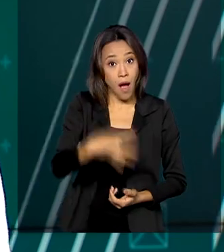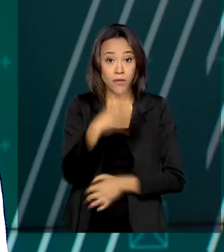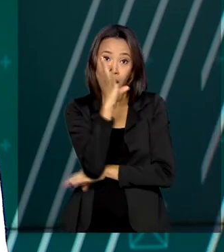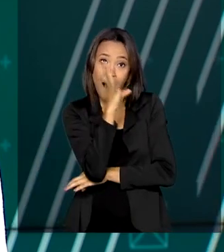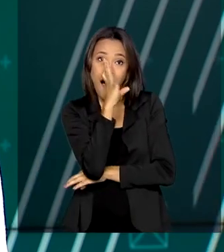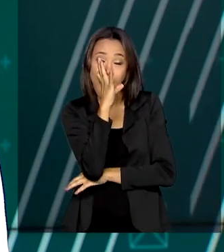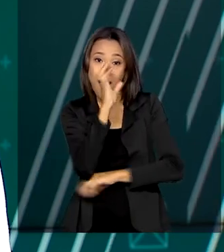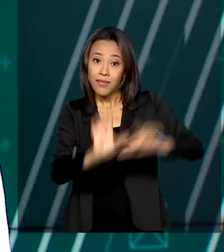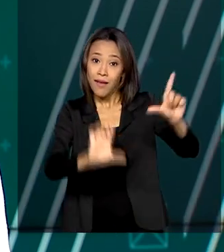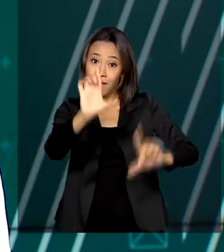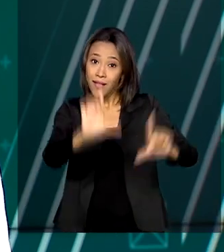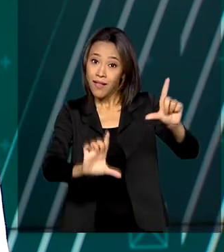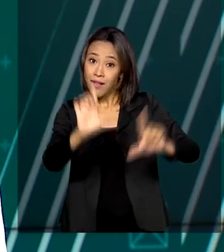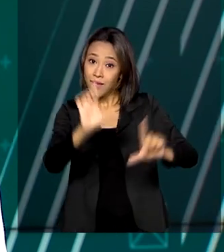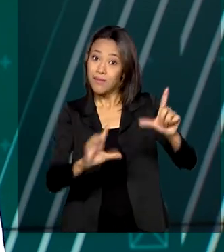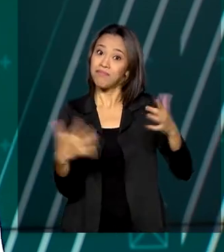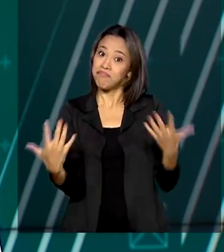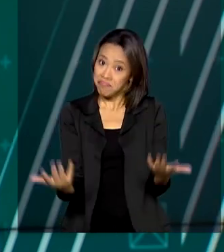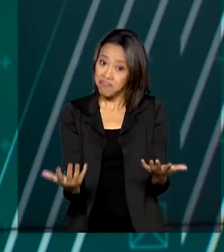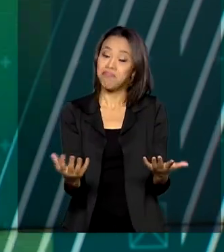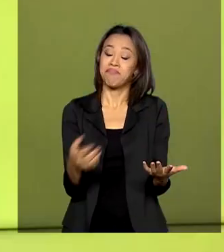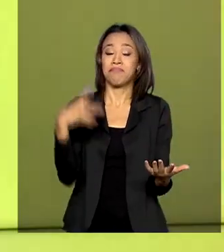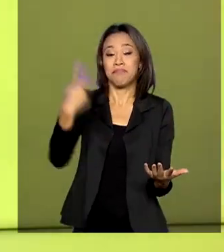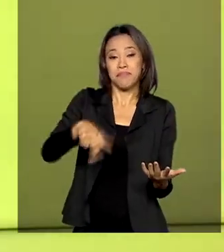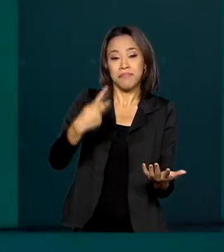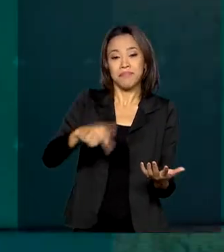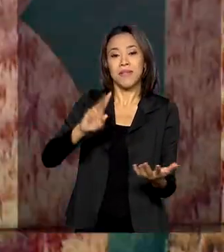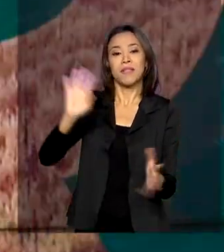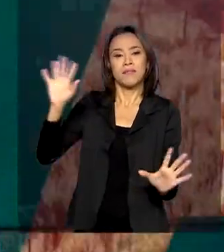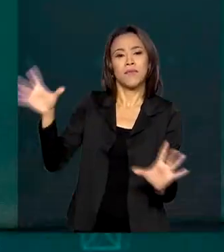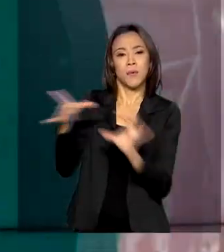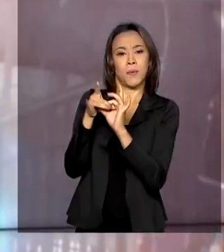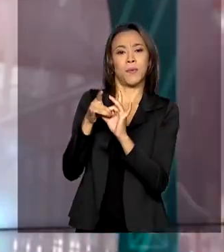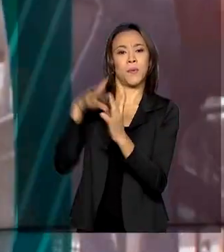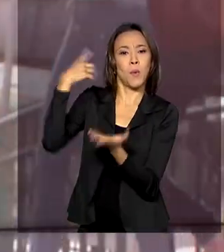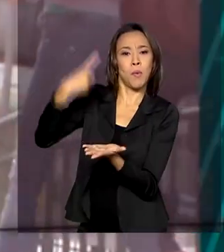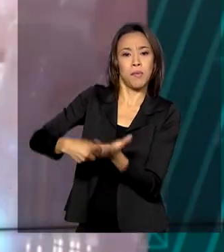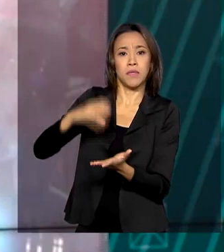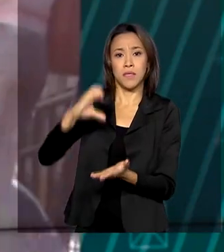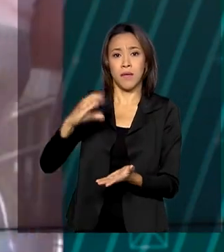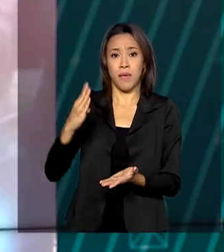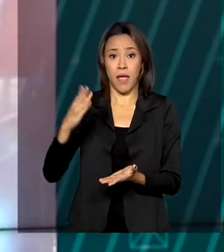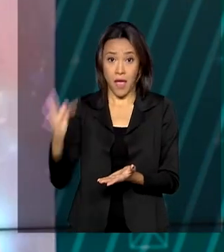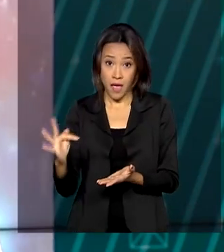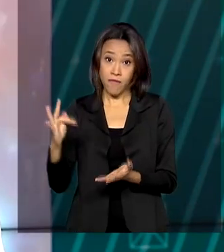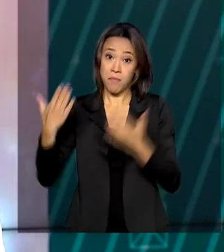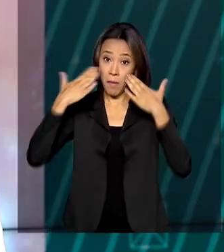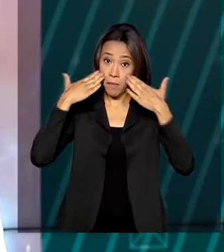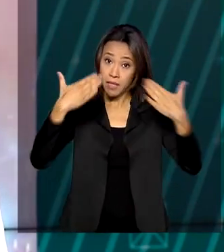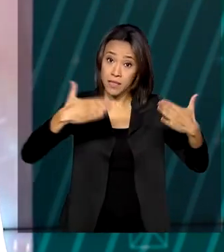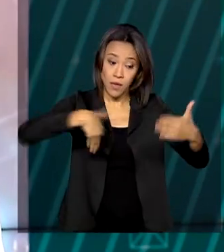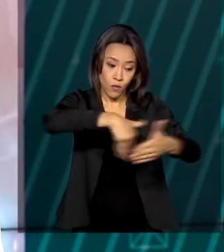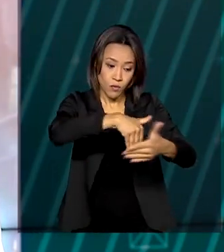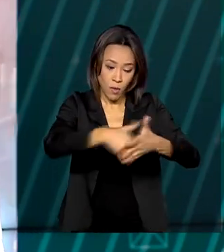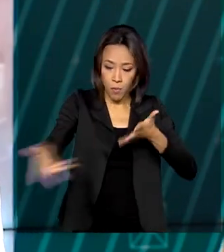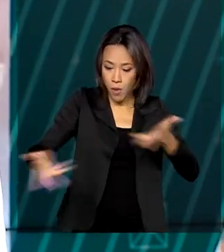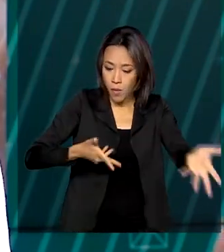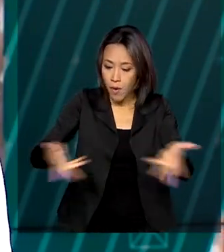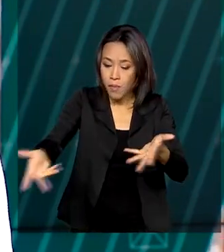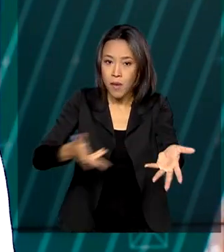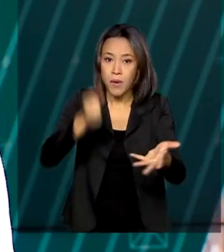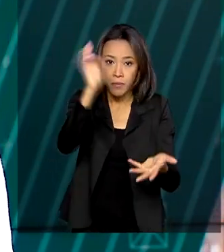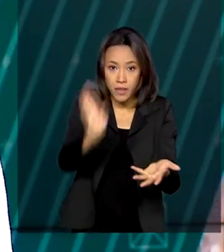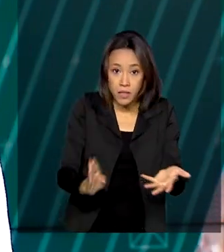em pleno horário nobre. A TV Brasil fechou acordo com a CBF para transmitir a partida da seleção brasileira. Uma nova